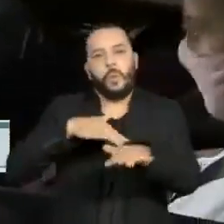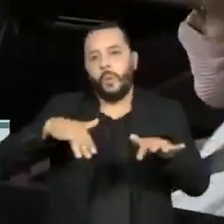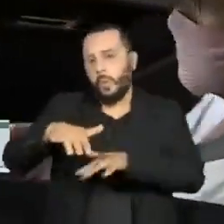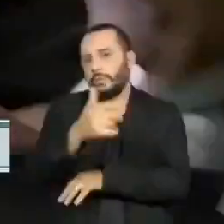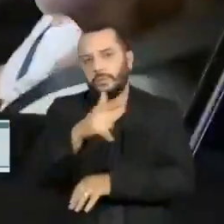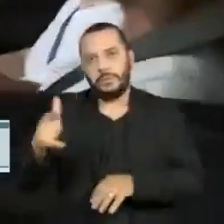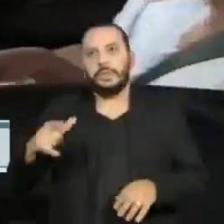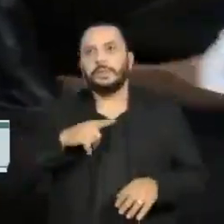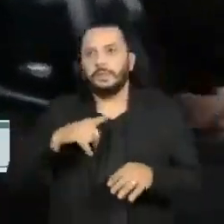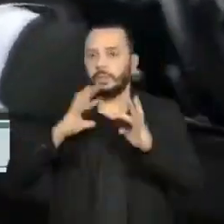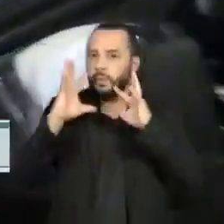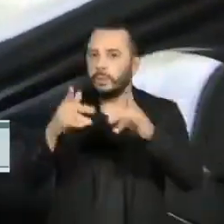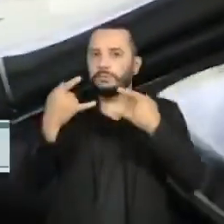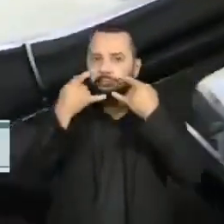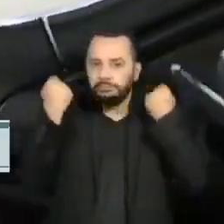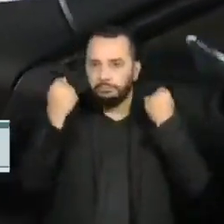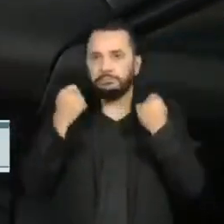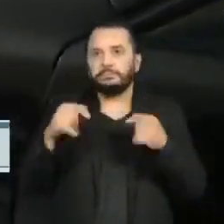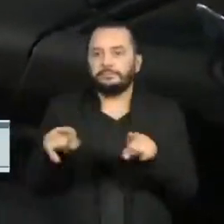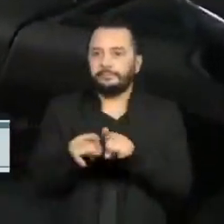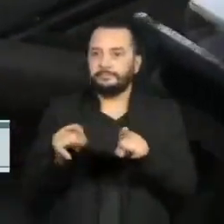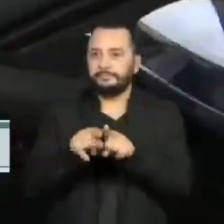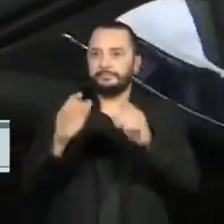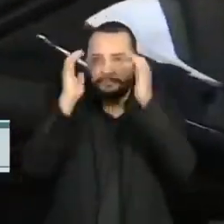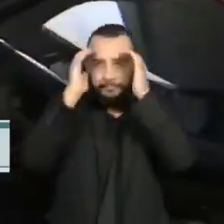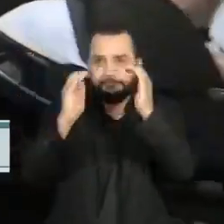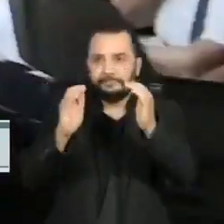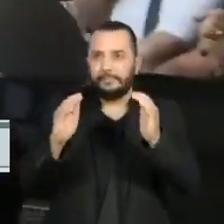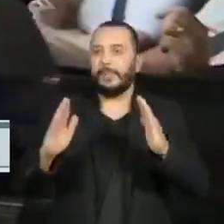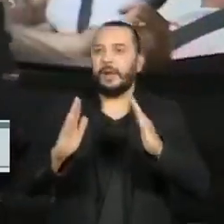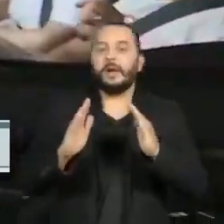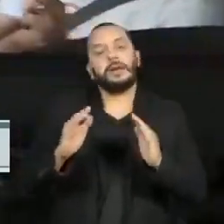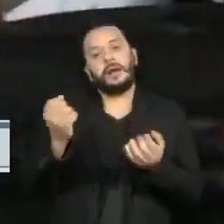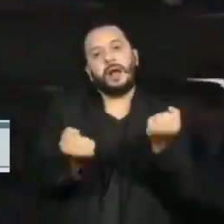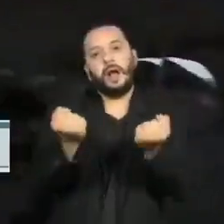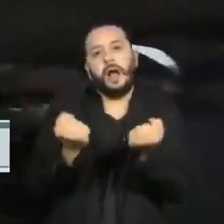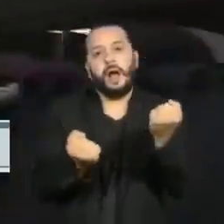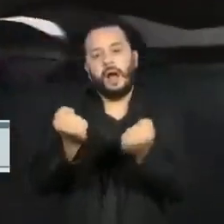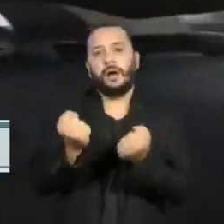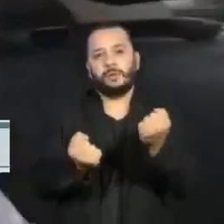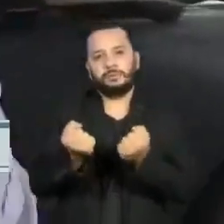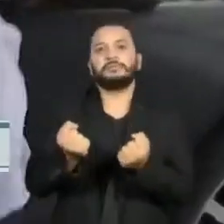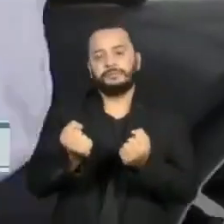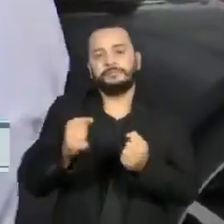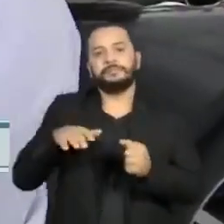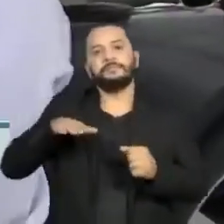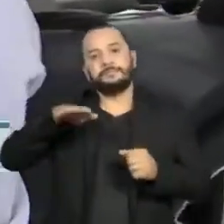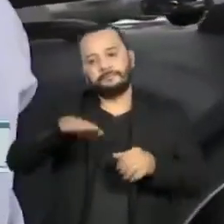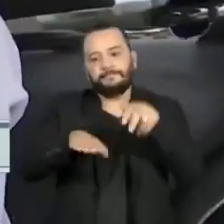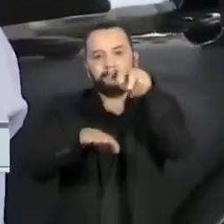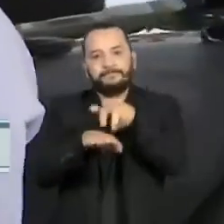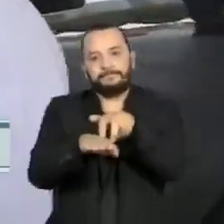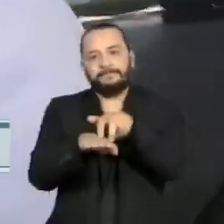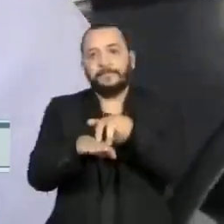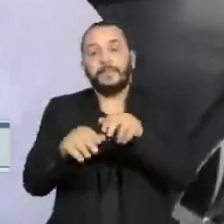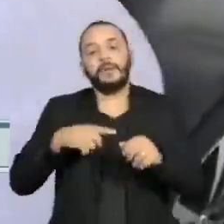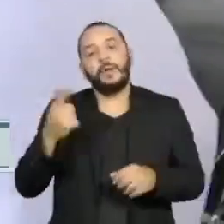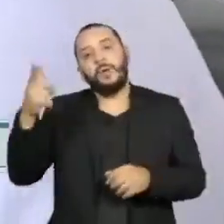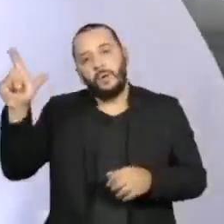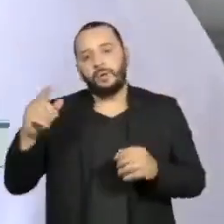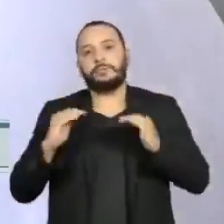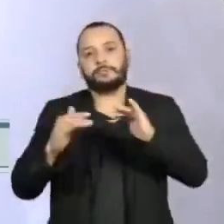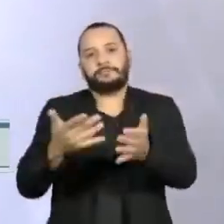respeitam, usam máscaras e permanecem dentro dos carros. Os outros postos drive-thru são a Imbi,